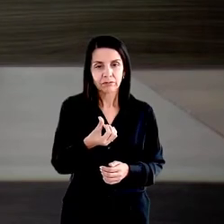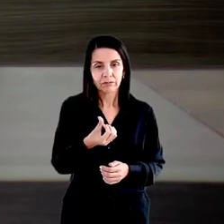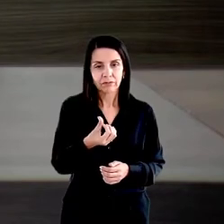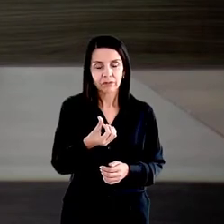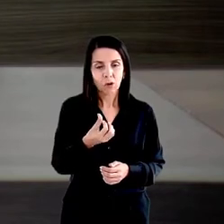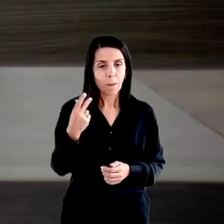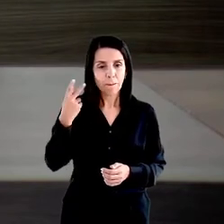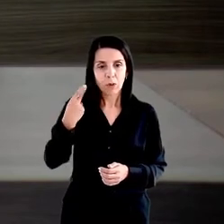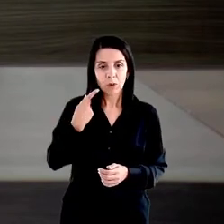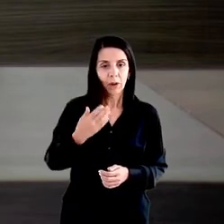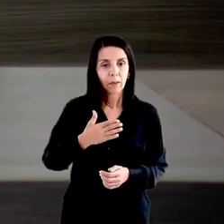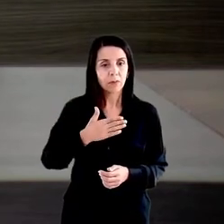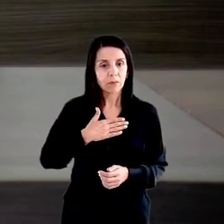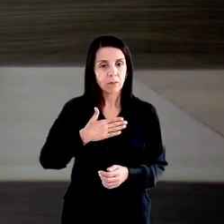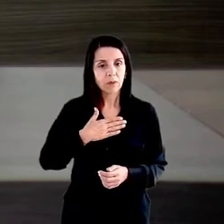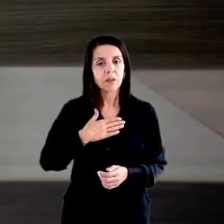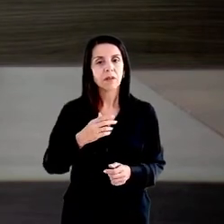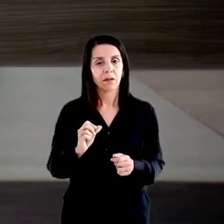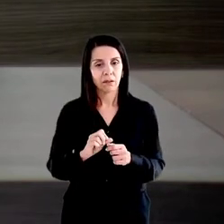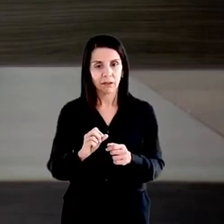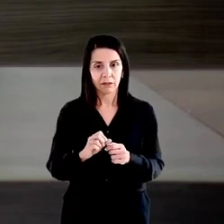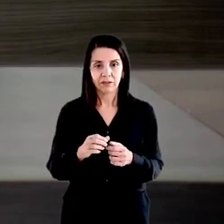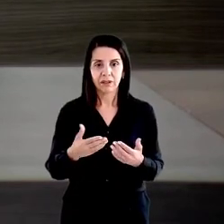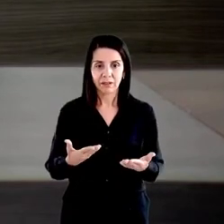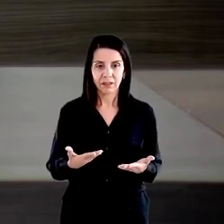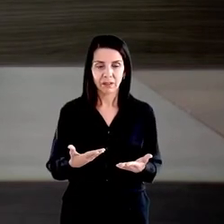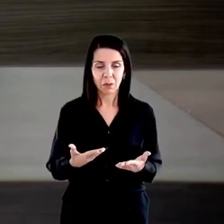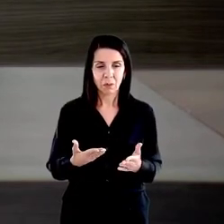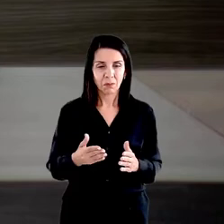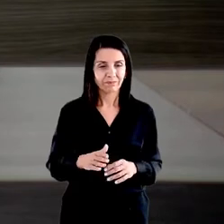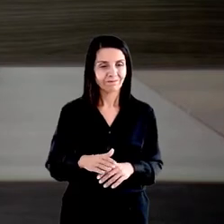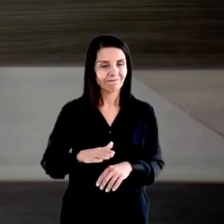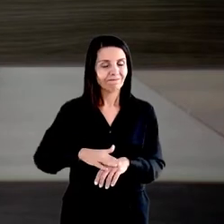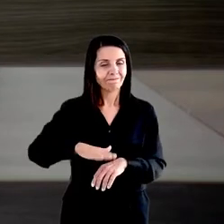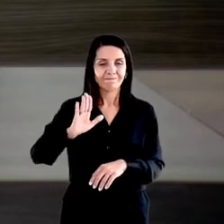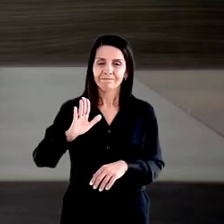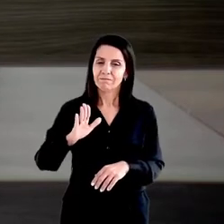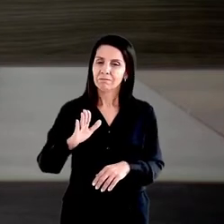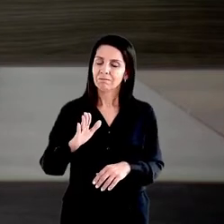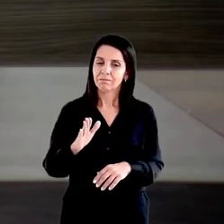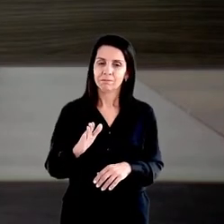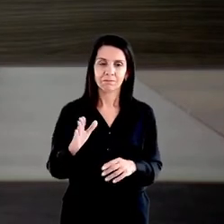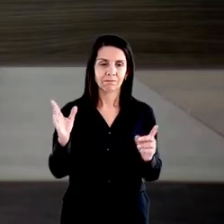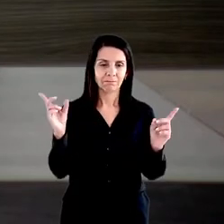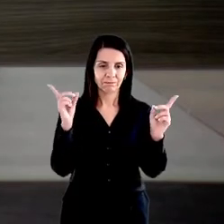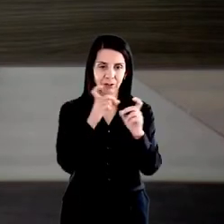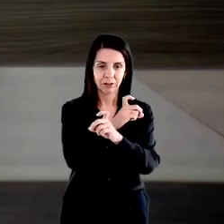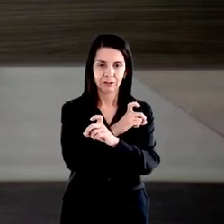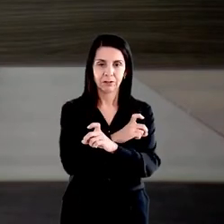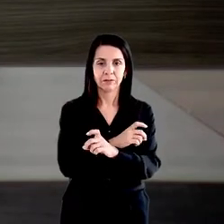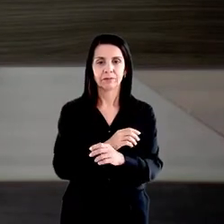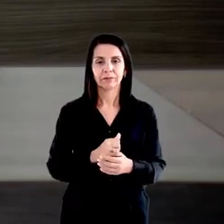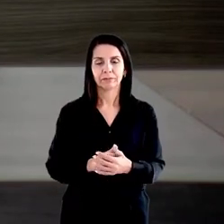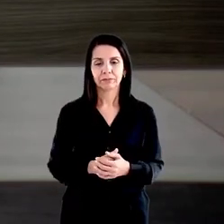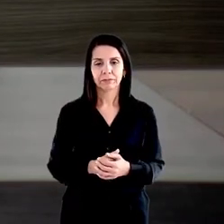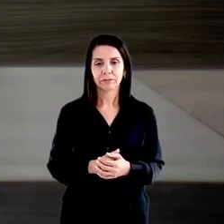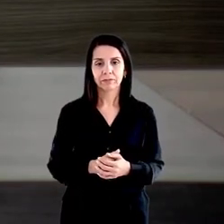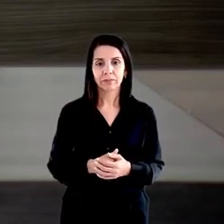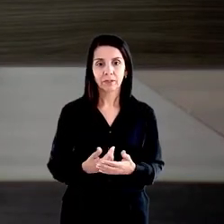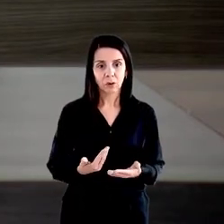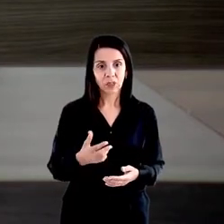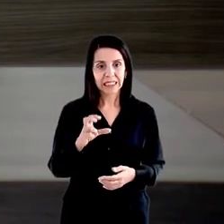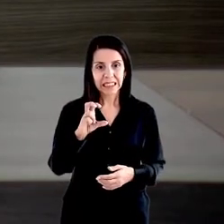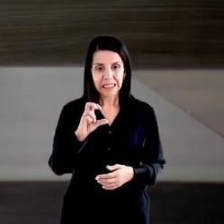mostra mais a gravidade do problema. Quer dizer, dos 20 procedimentos, hoje, retrato de 5 de outubro